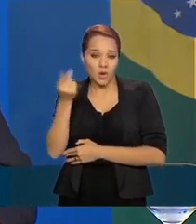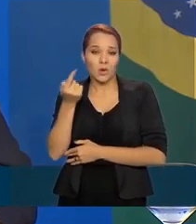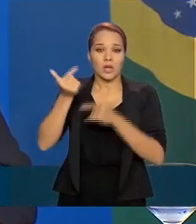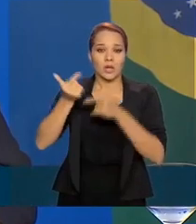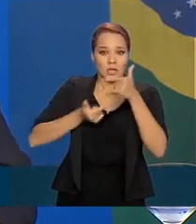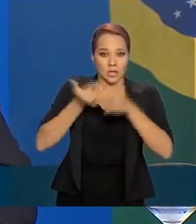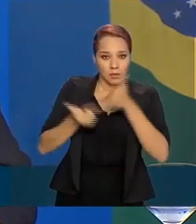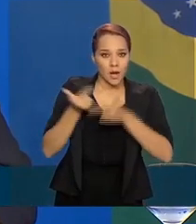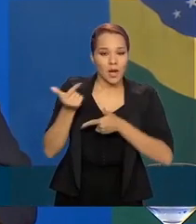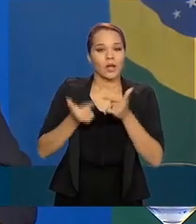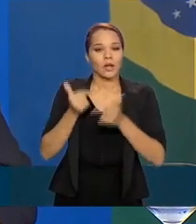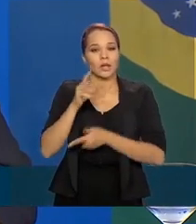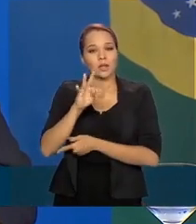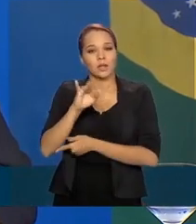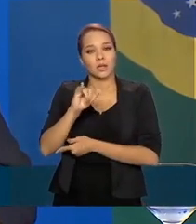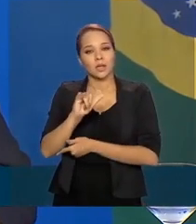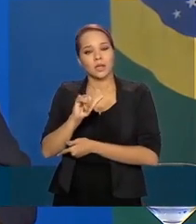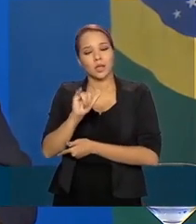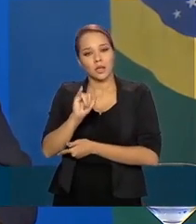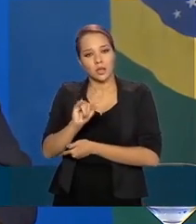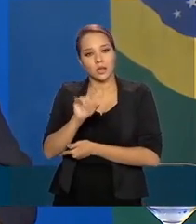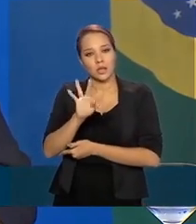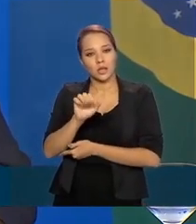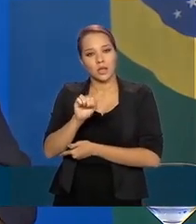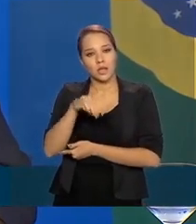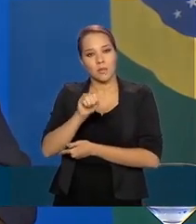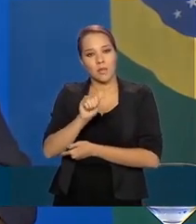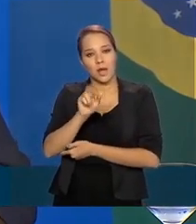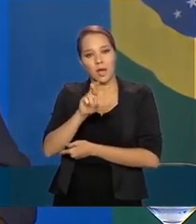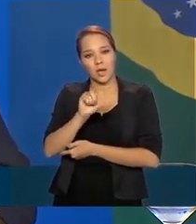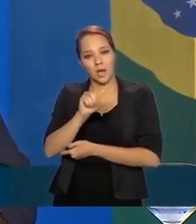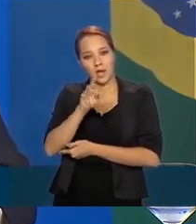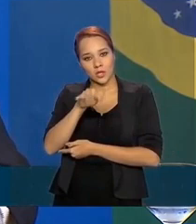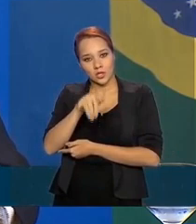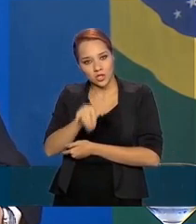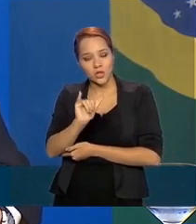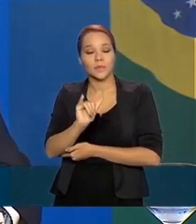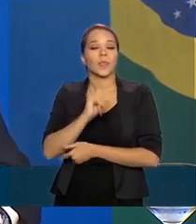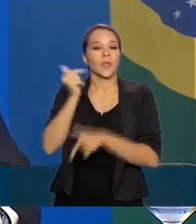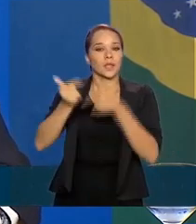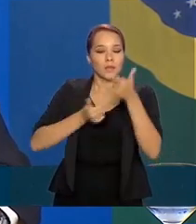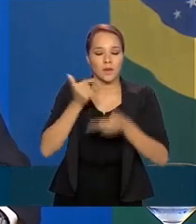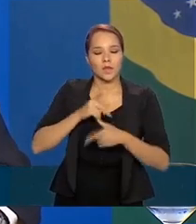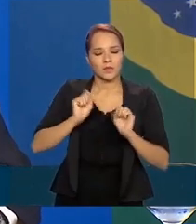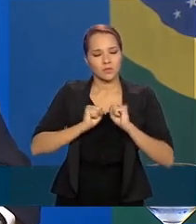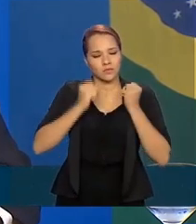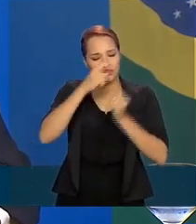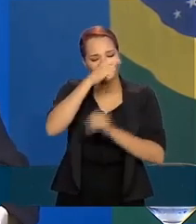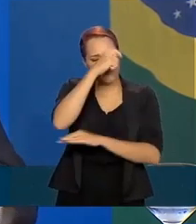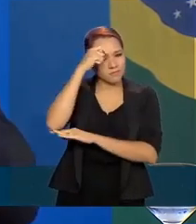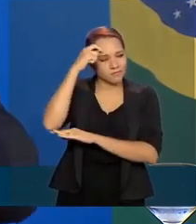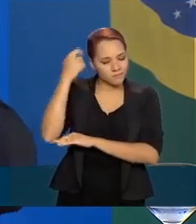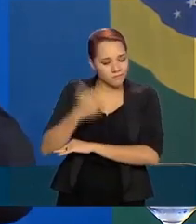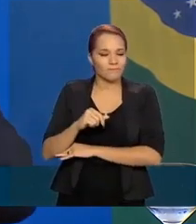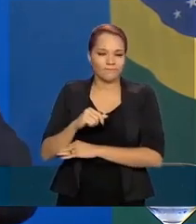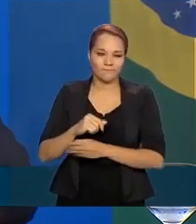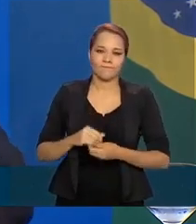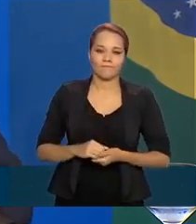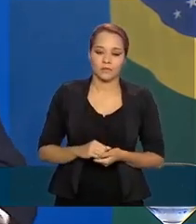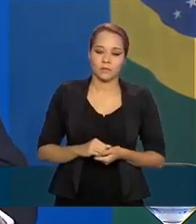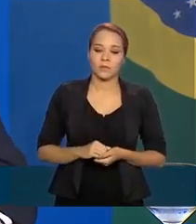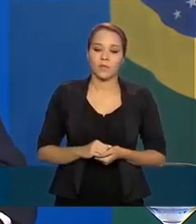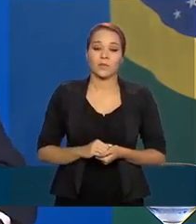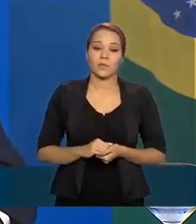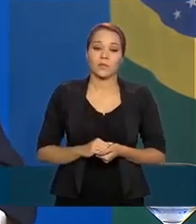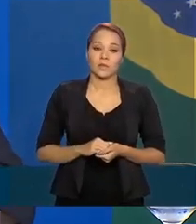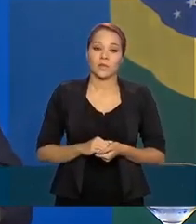funcionários locais nesses países estão trabalhando, e aqui em Brasília, evidentemente, trabalhando incansavelmente nisso. Queria, em